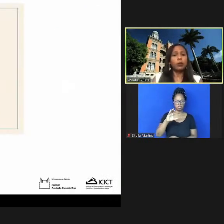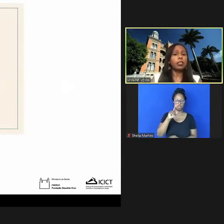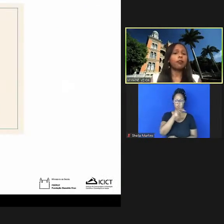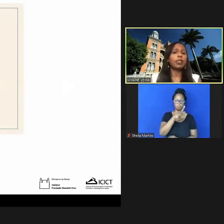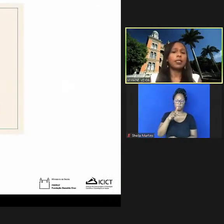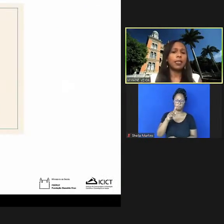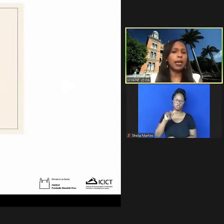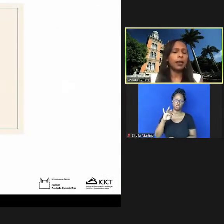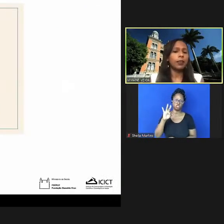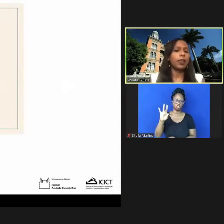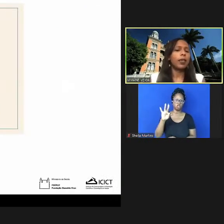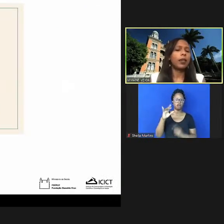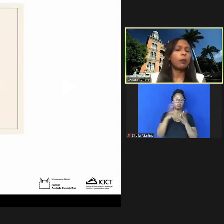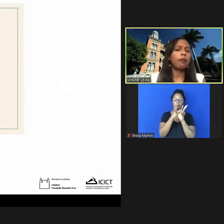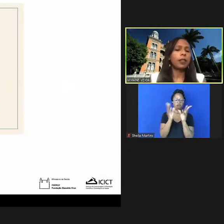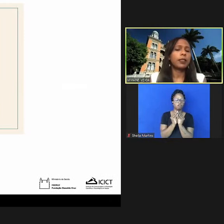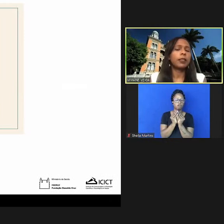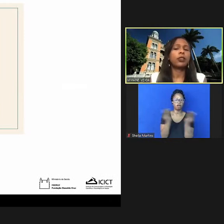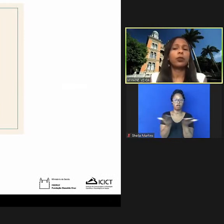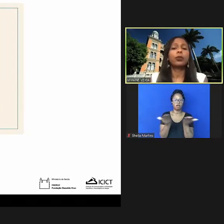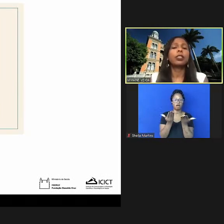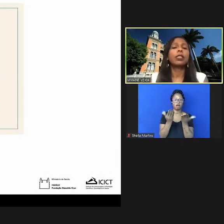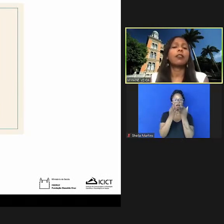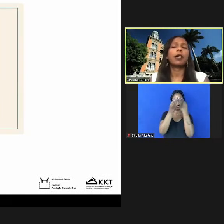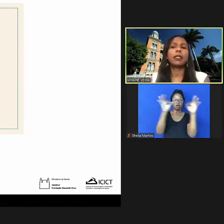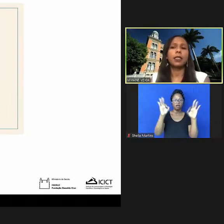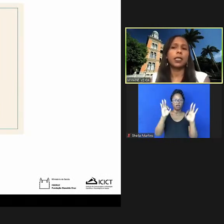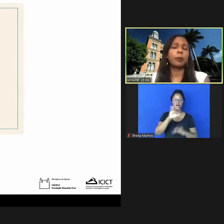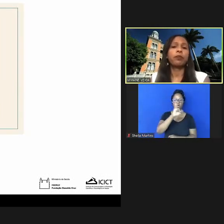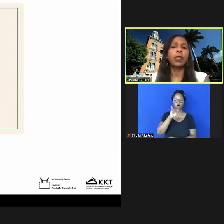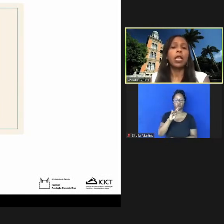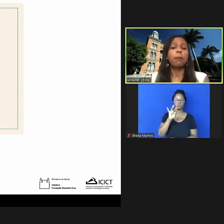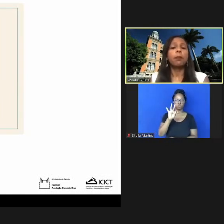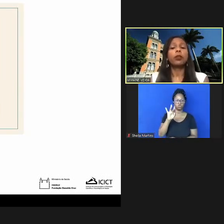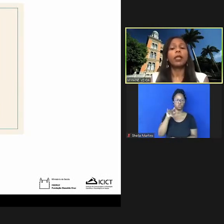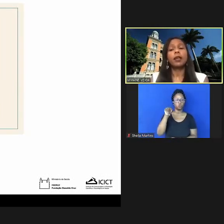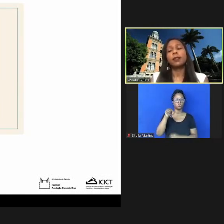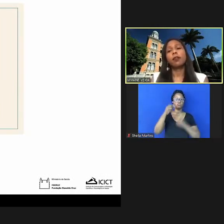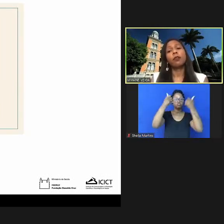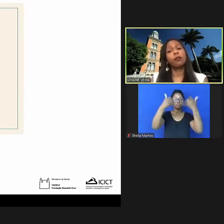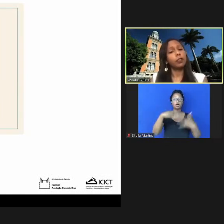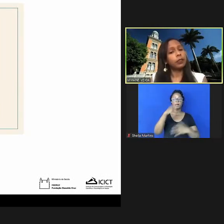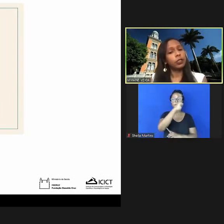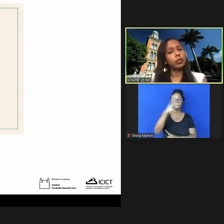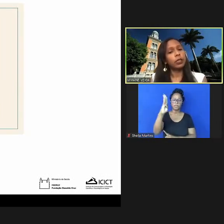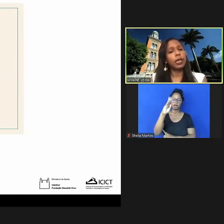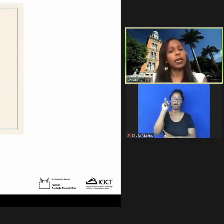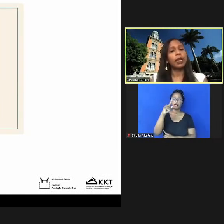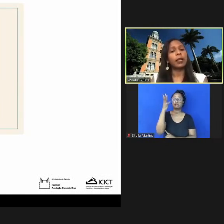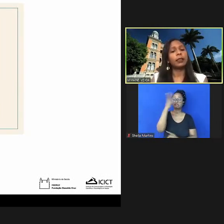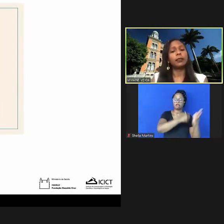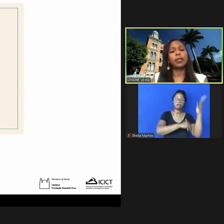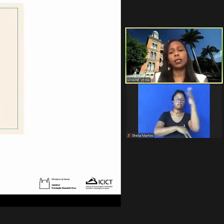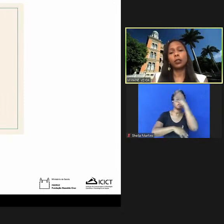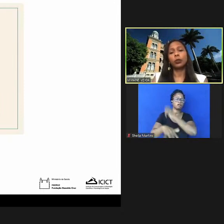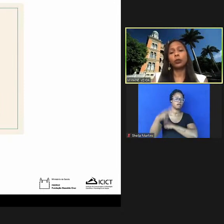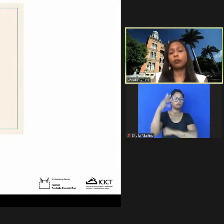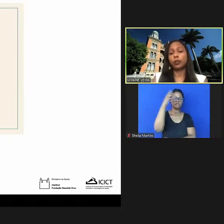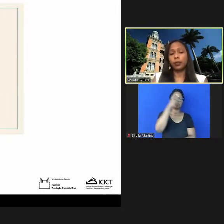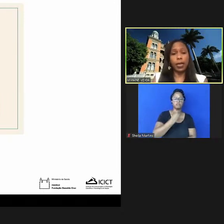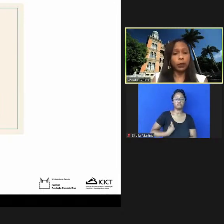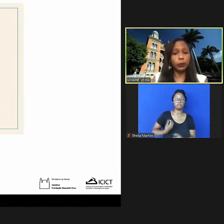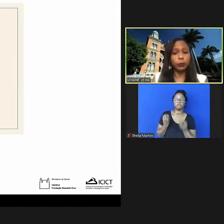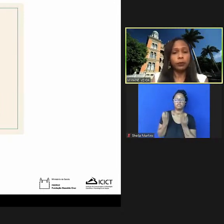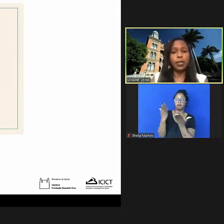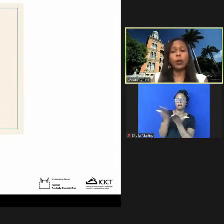e eu queria finalizar com uma frase da Judy que ela fala assim bibliotecas salvam vidas entregando o